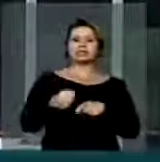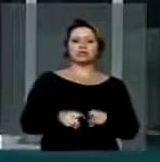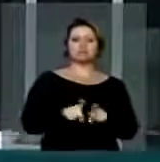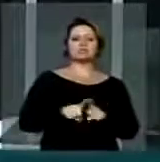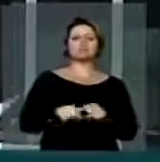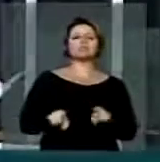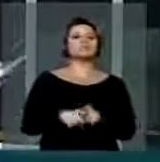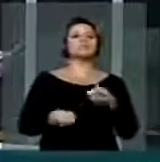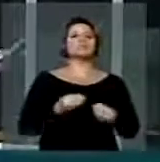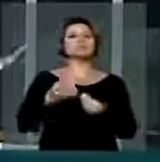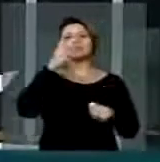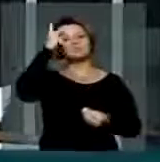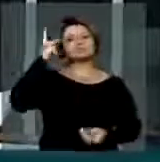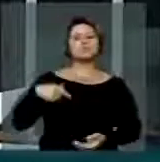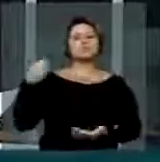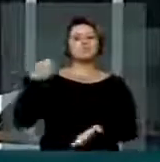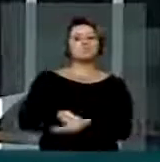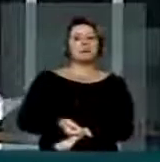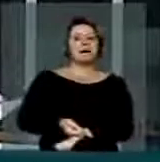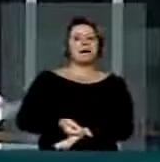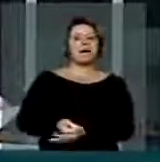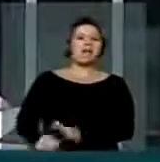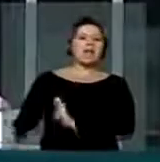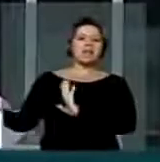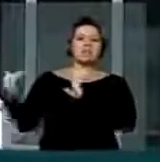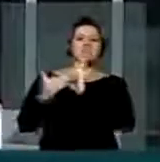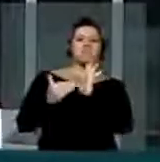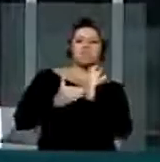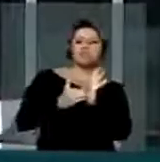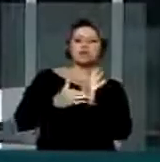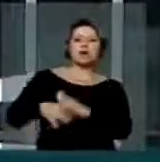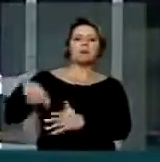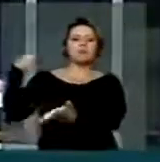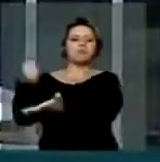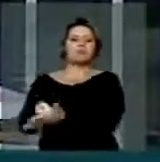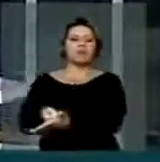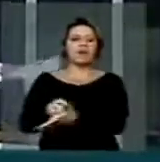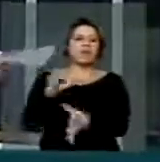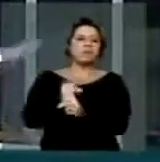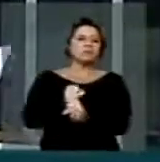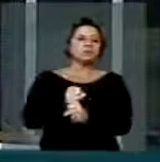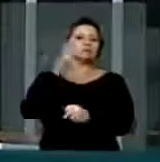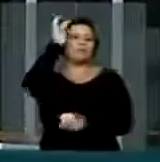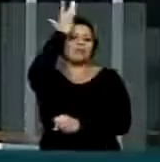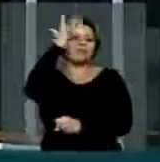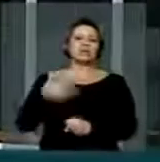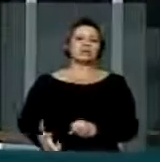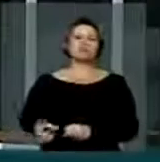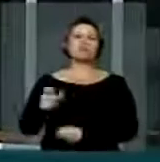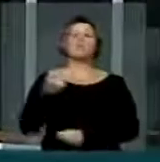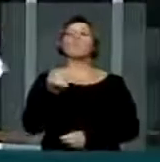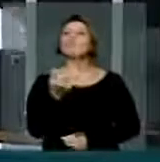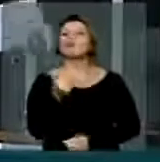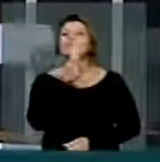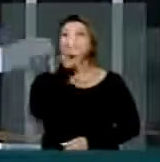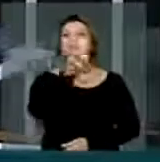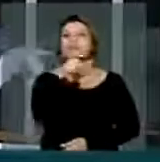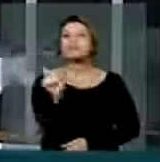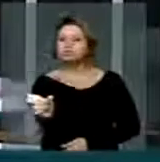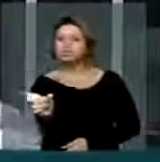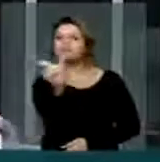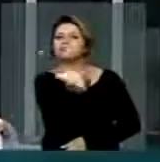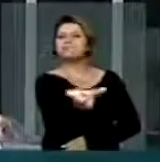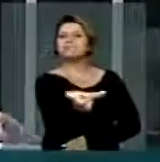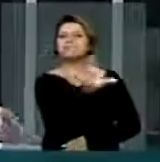mas principalmente o pagamento para que possa facilitar a saída de todos que estejam dentro daquele estabelecimento, dentro daquela